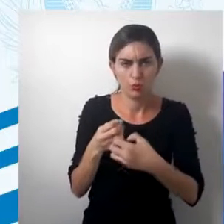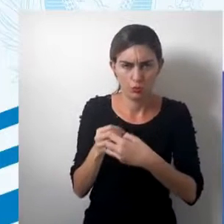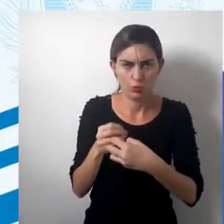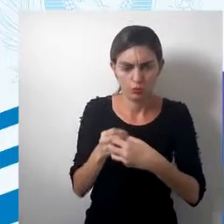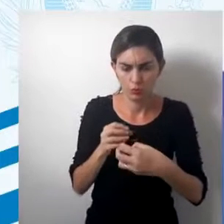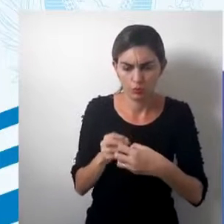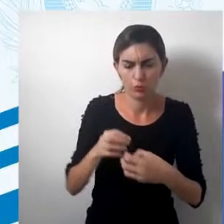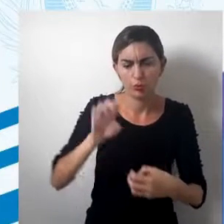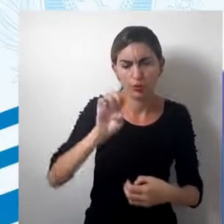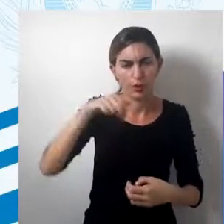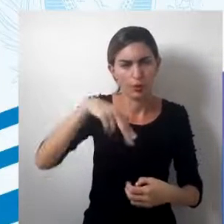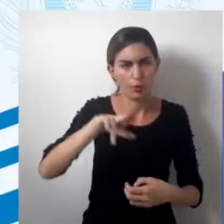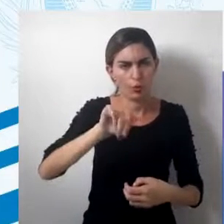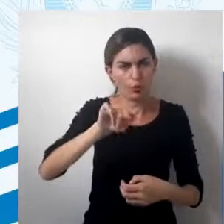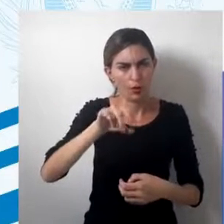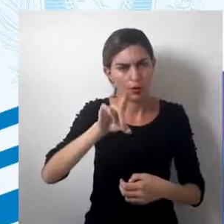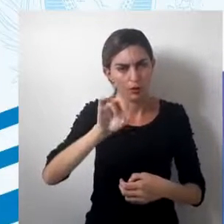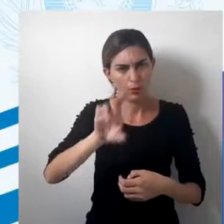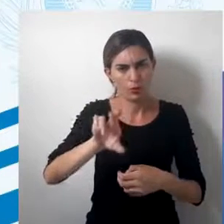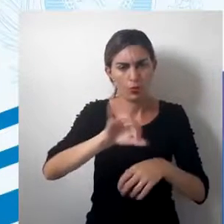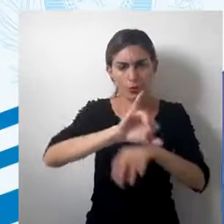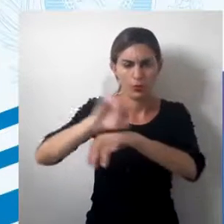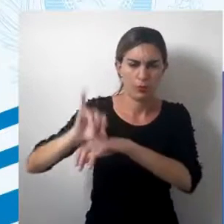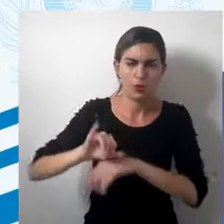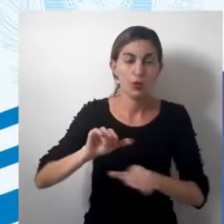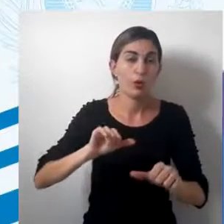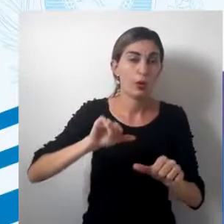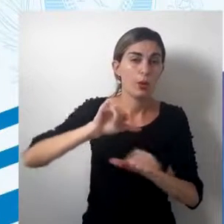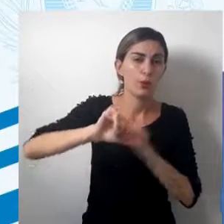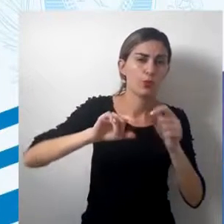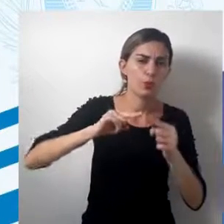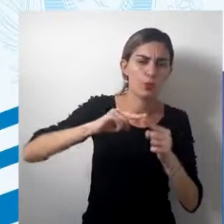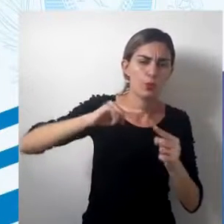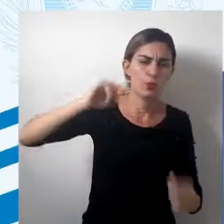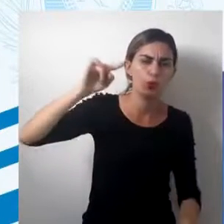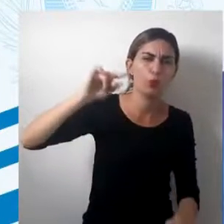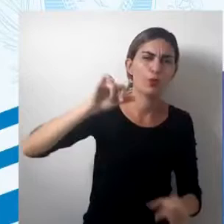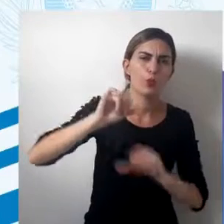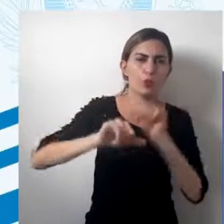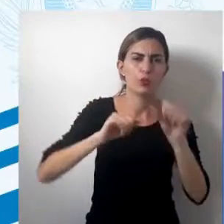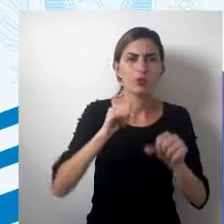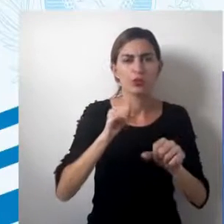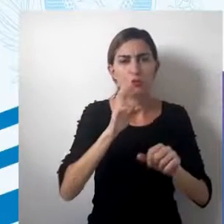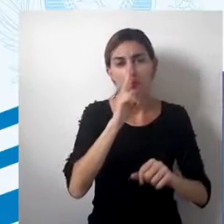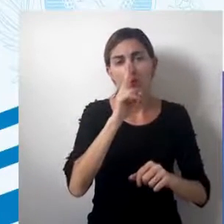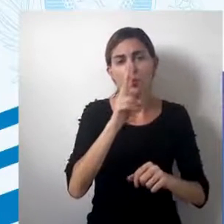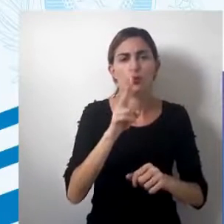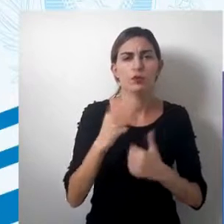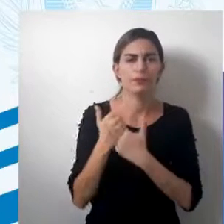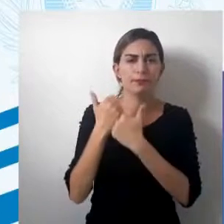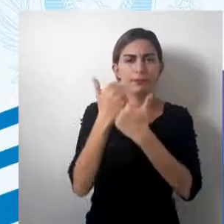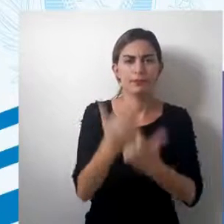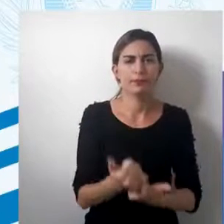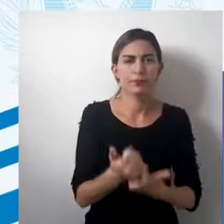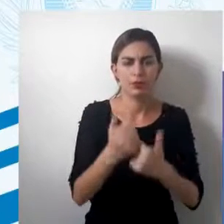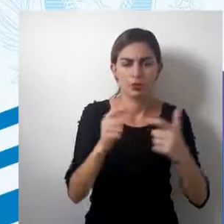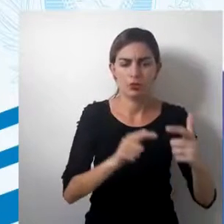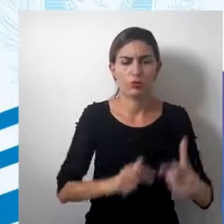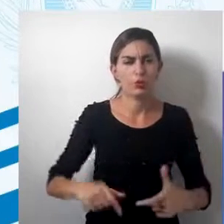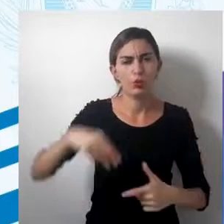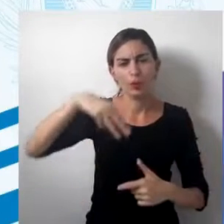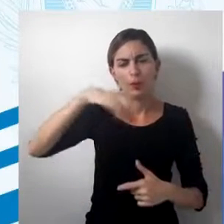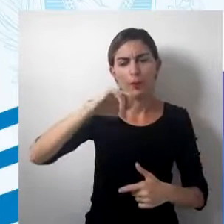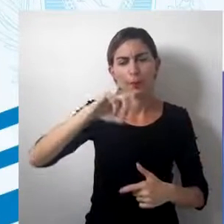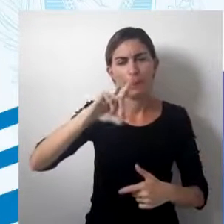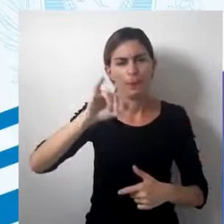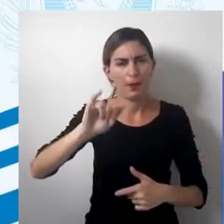ou ela se aproxima dos polos, ela traz uma distorção muito alta. Ela é utilizada principalmente para representar as regiões de